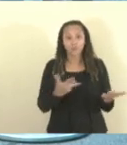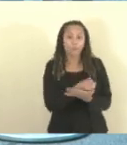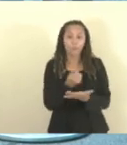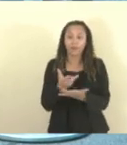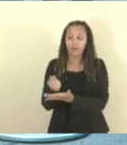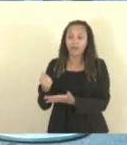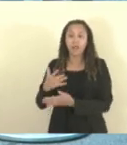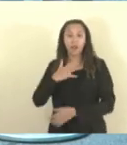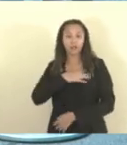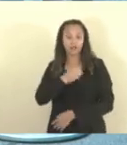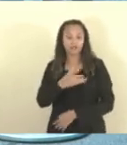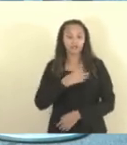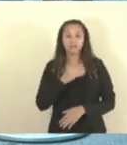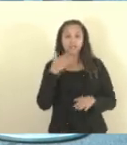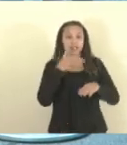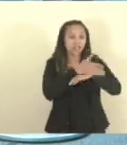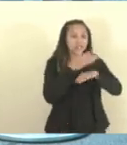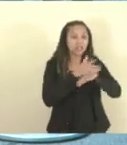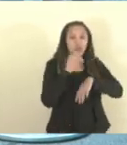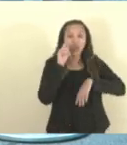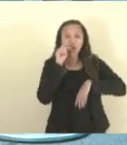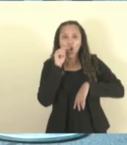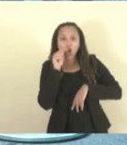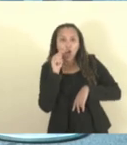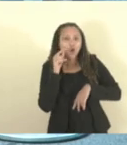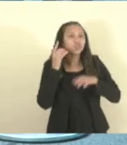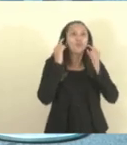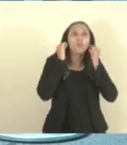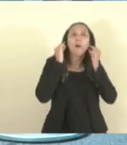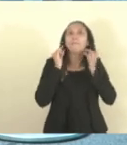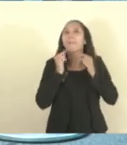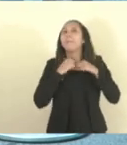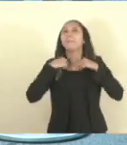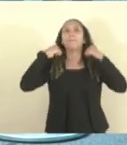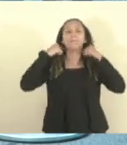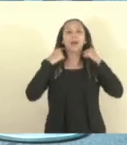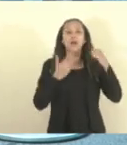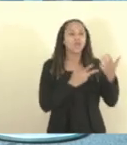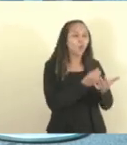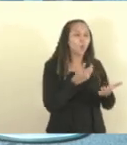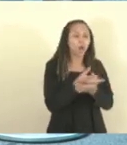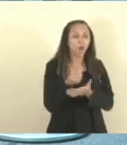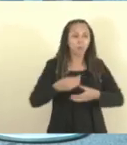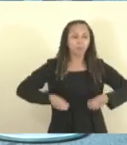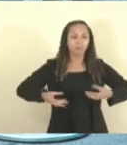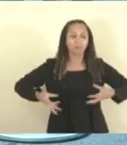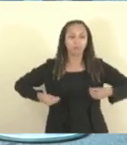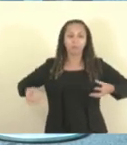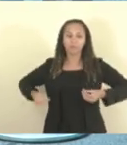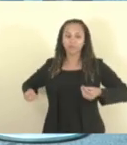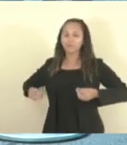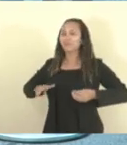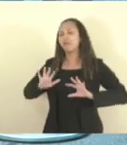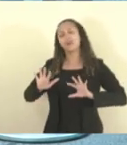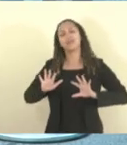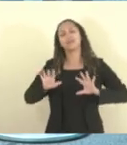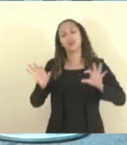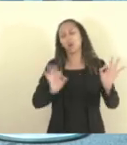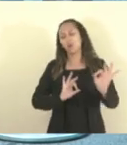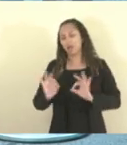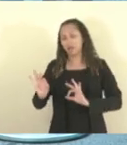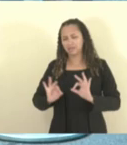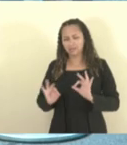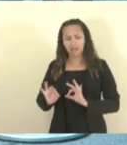baixinha foi entrando naquele monte de loja de bijuteria e foi comprando tudo, realmente muito bem organizado,